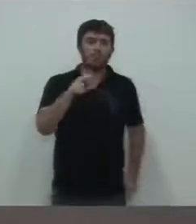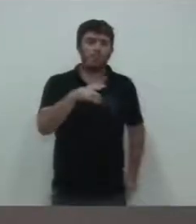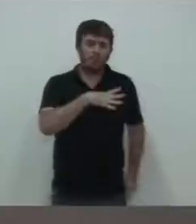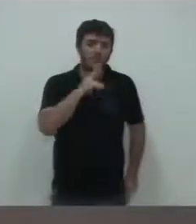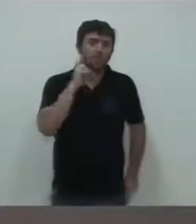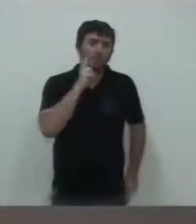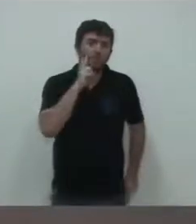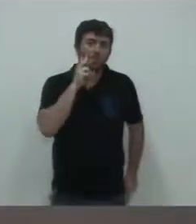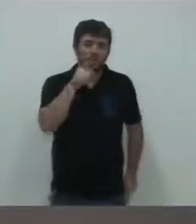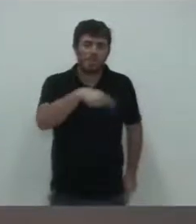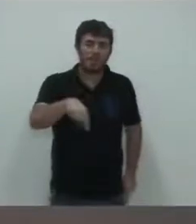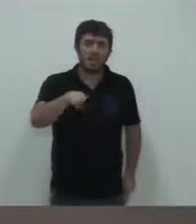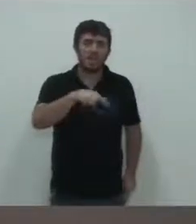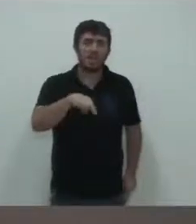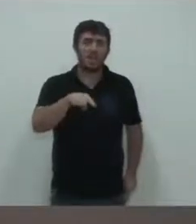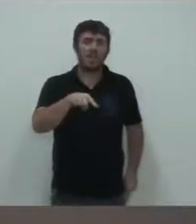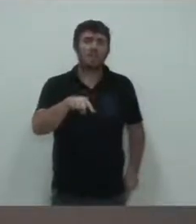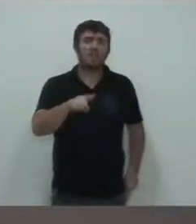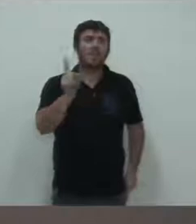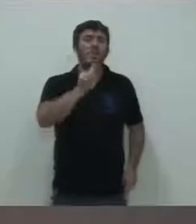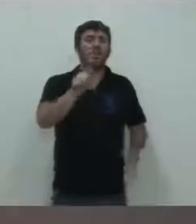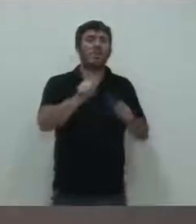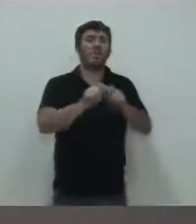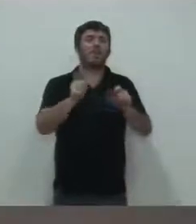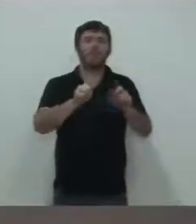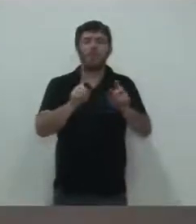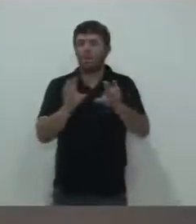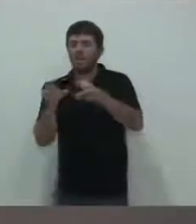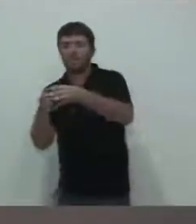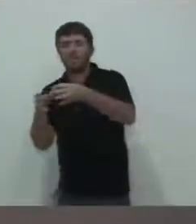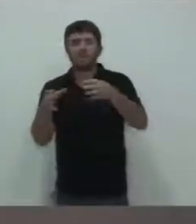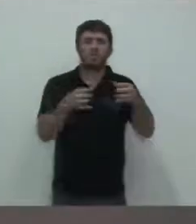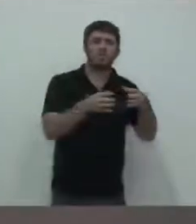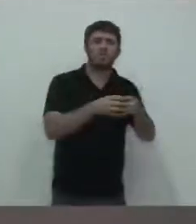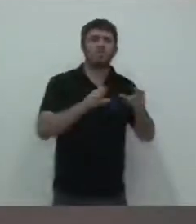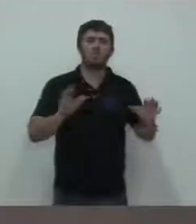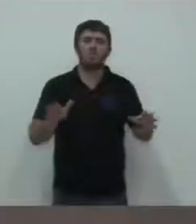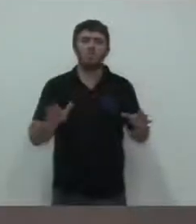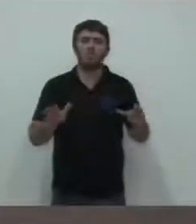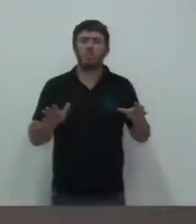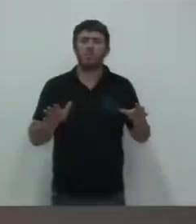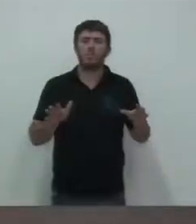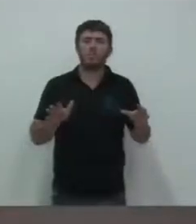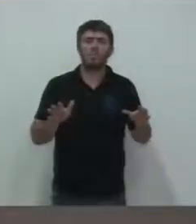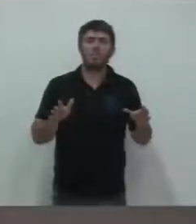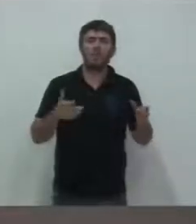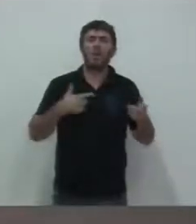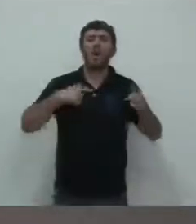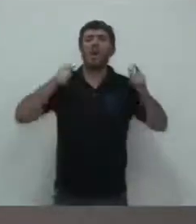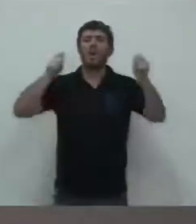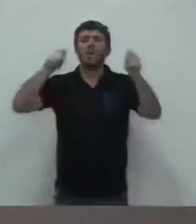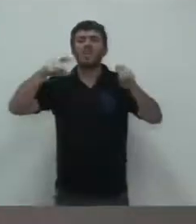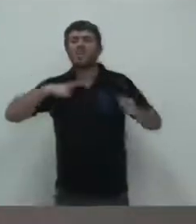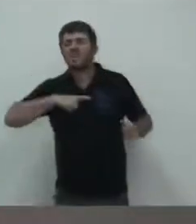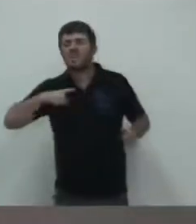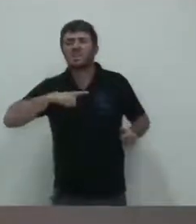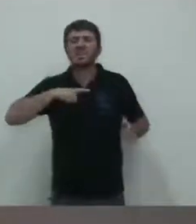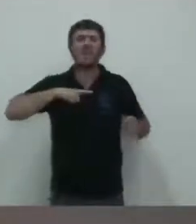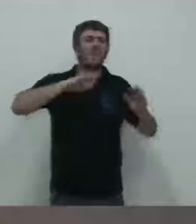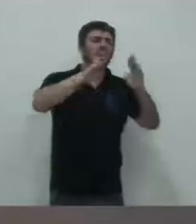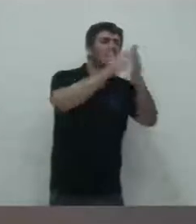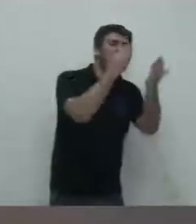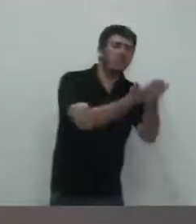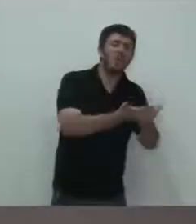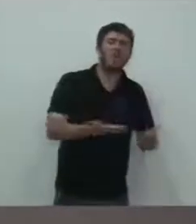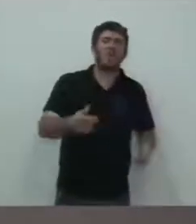nesse jogo, né? Olha, estamos fazendo. Olha, estamos aqui. Olha, estamos aqui na rua. Policlínica. Ô! Lá na escola. Estamos